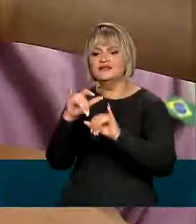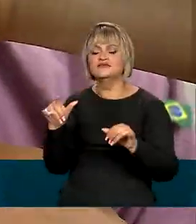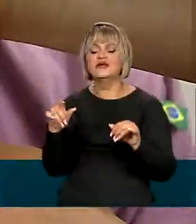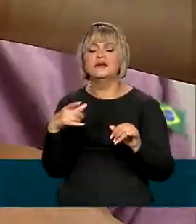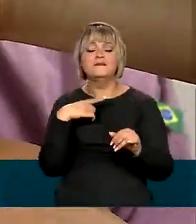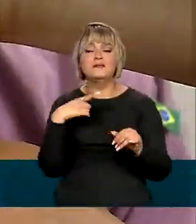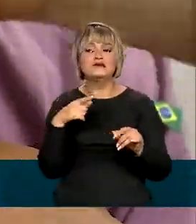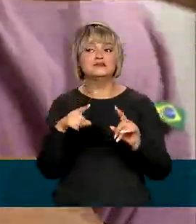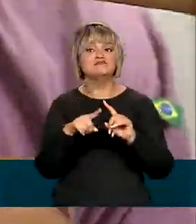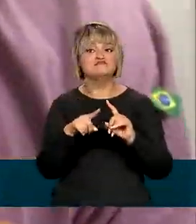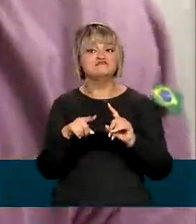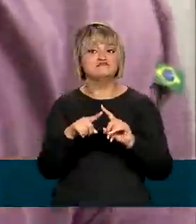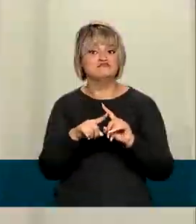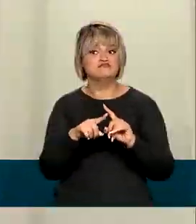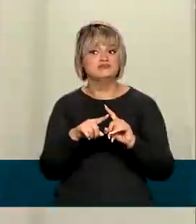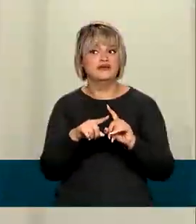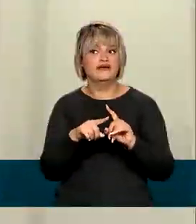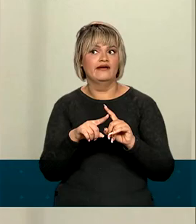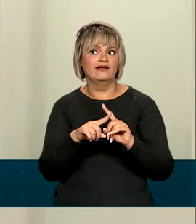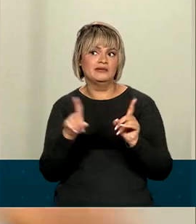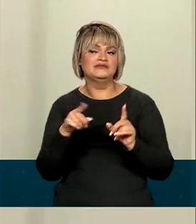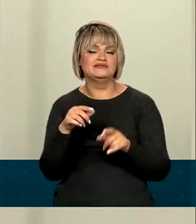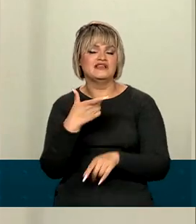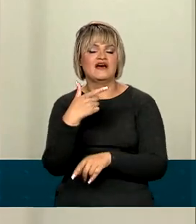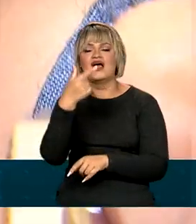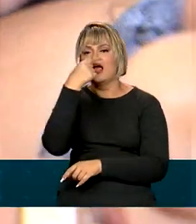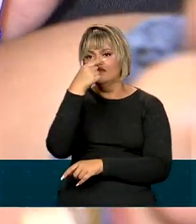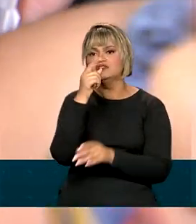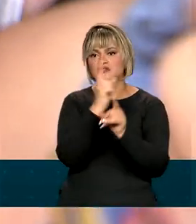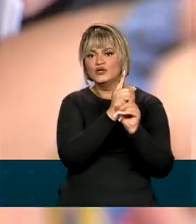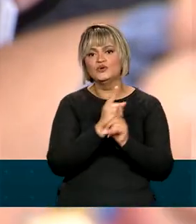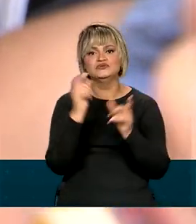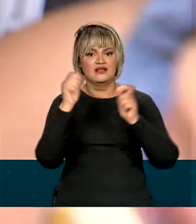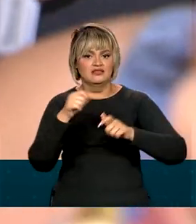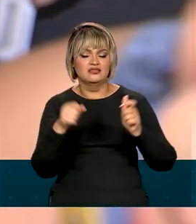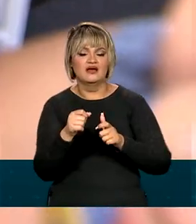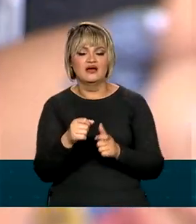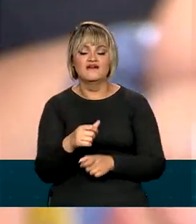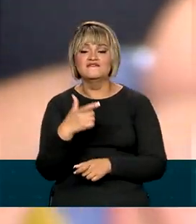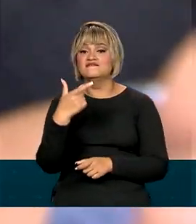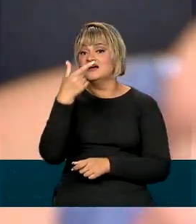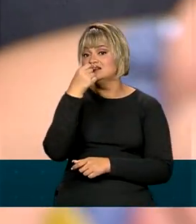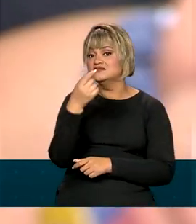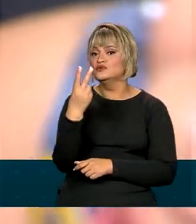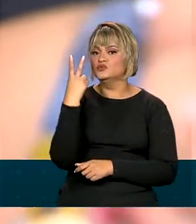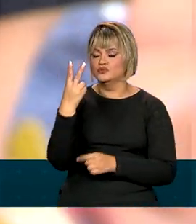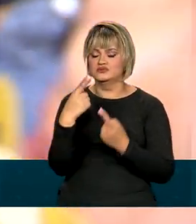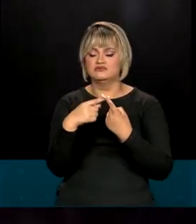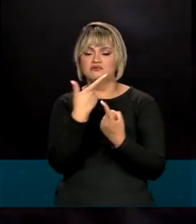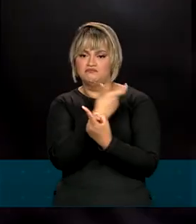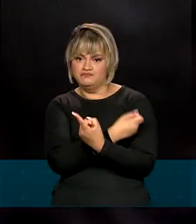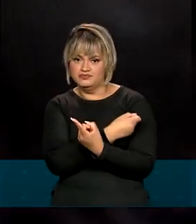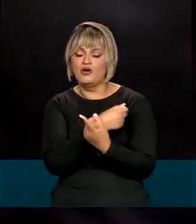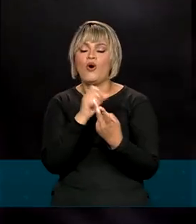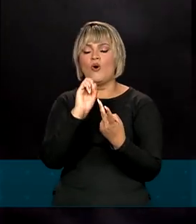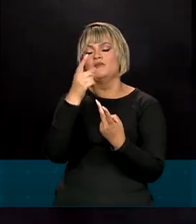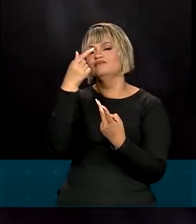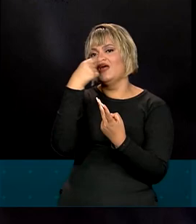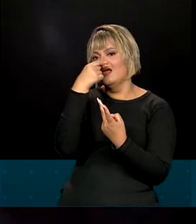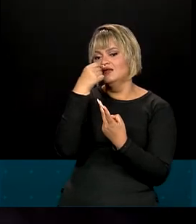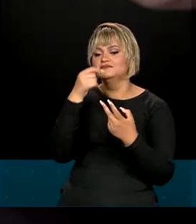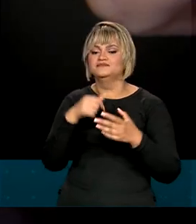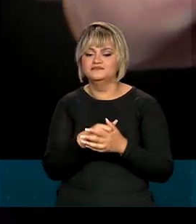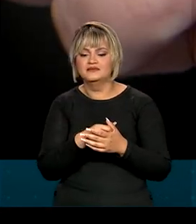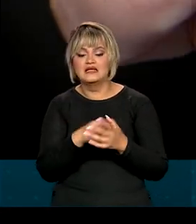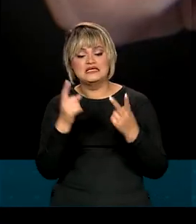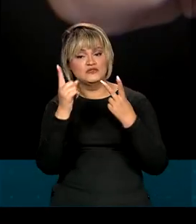a poliomielite disponível de graça em todo o Brasil. Existem duas vacinas, uma injetável e uma em gotinha,